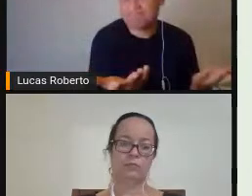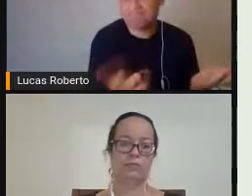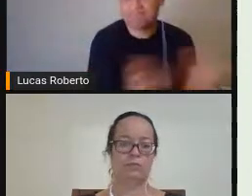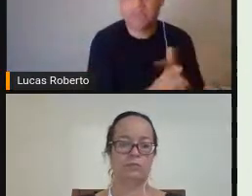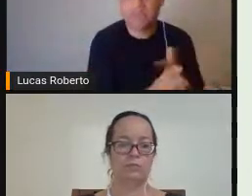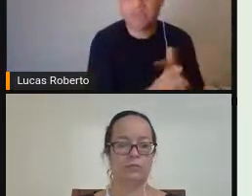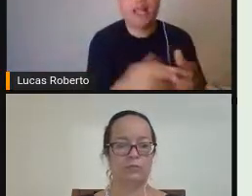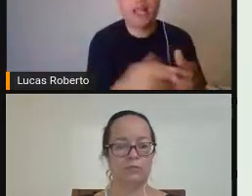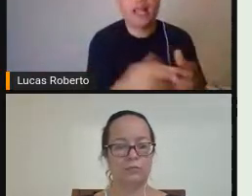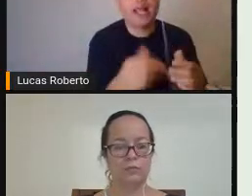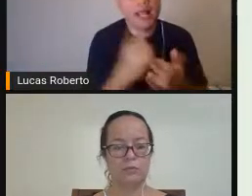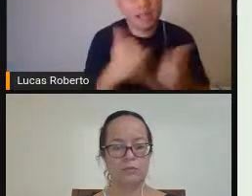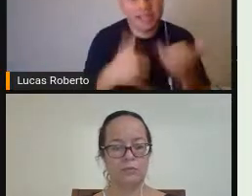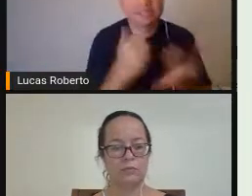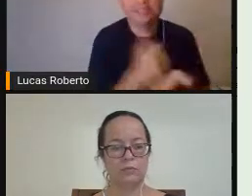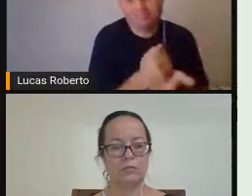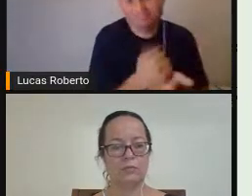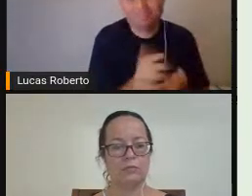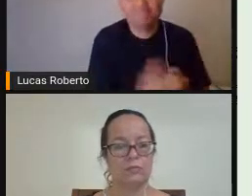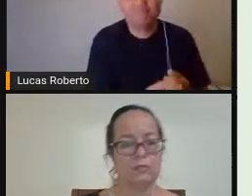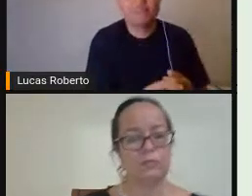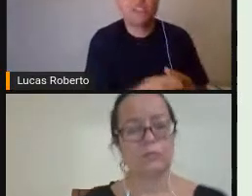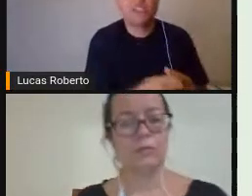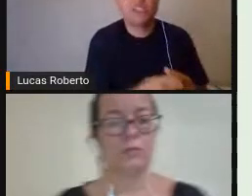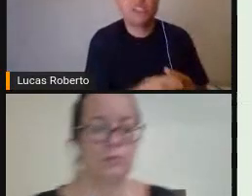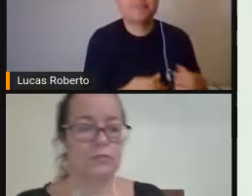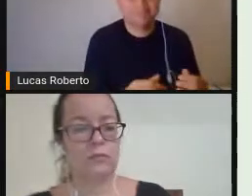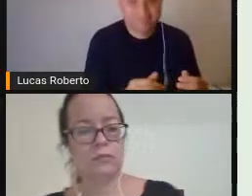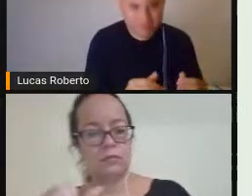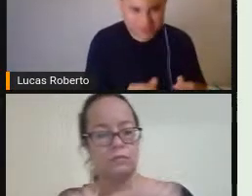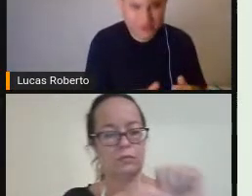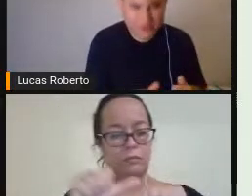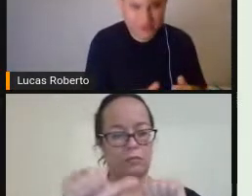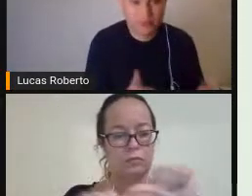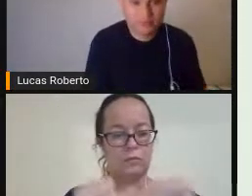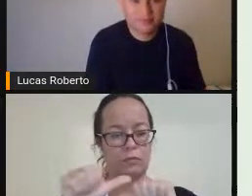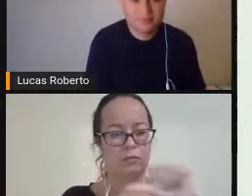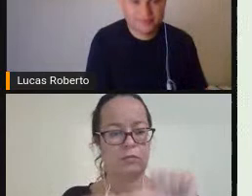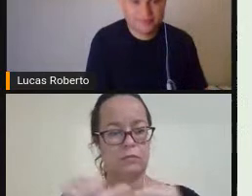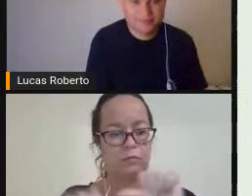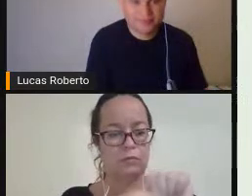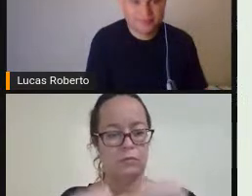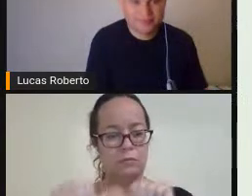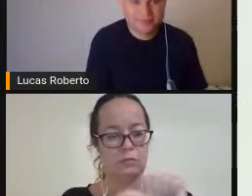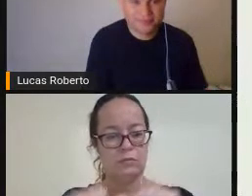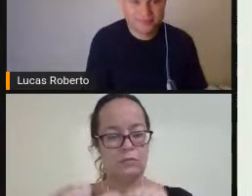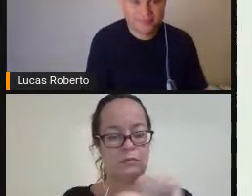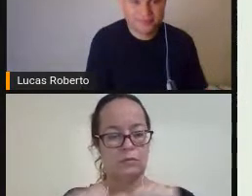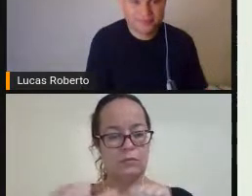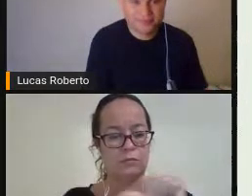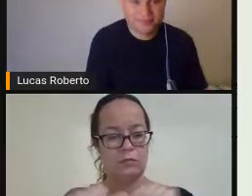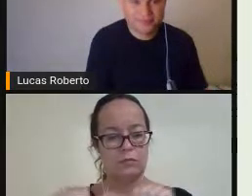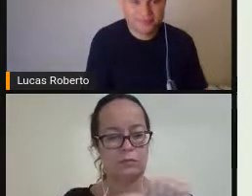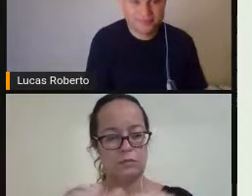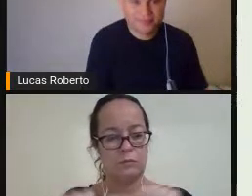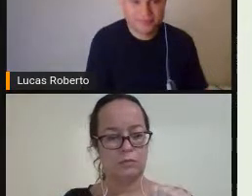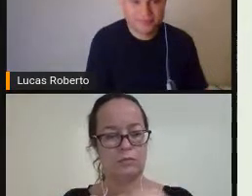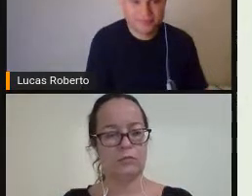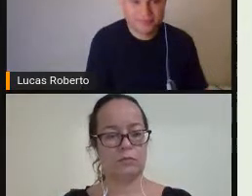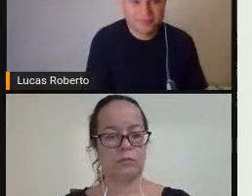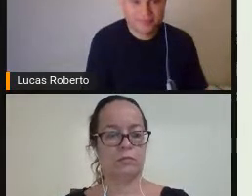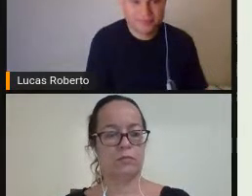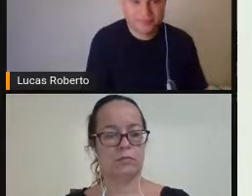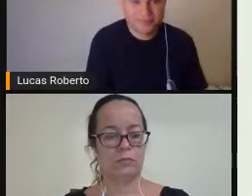gente Fala em gamificação Mediada Pelas Tecnologias Digitais A gente